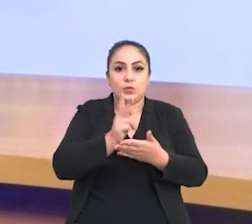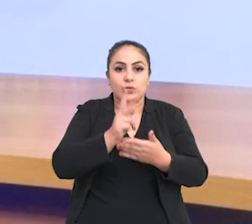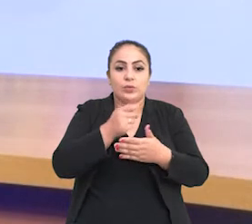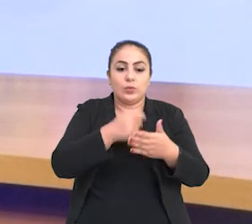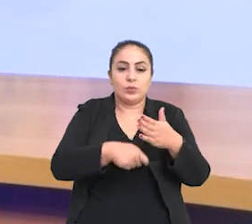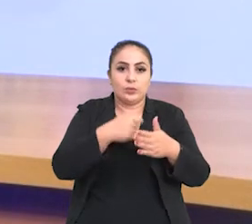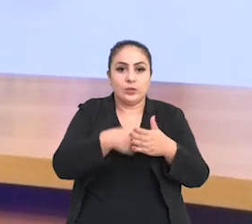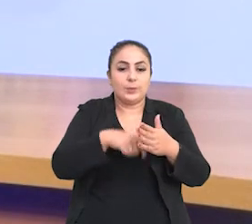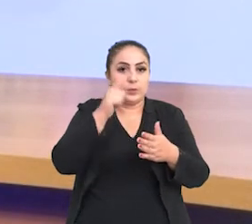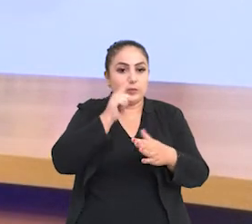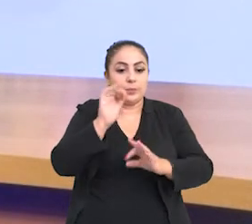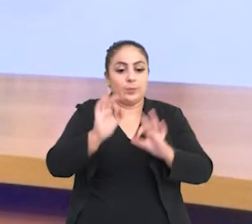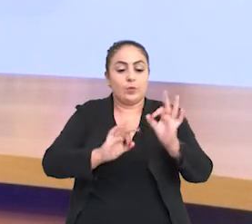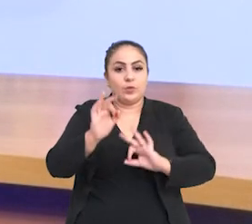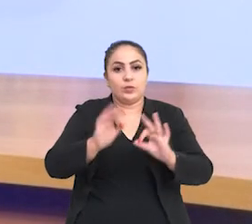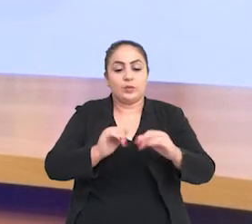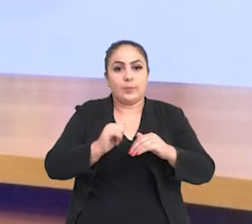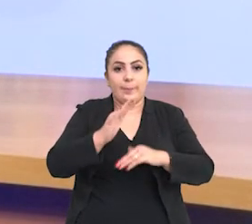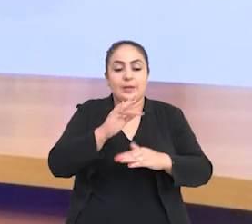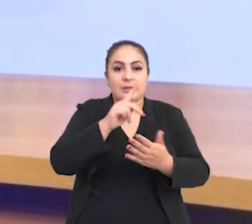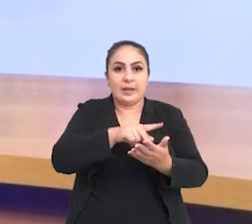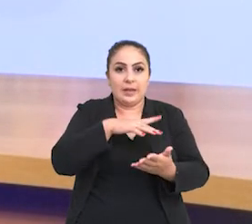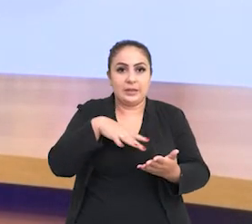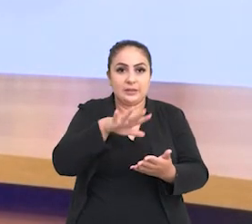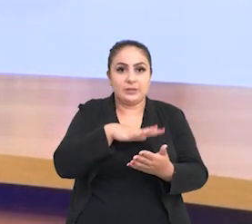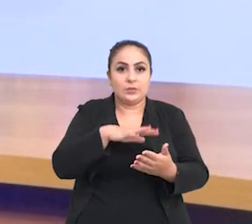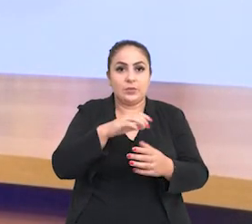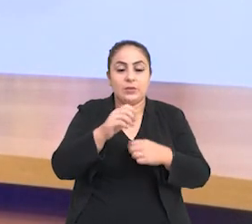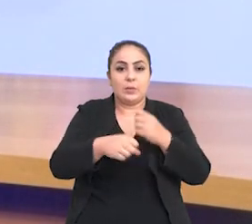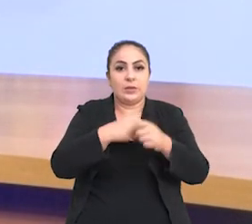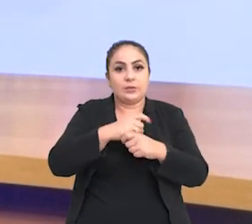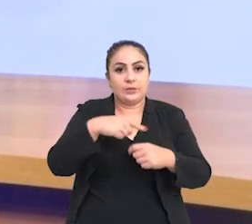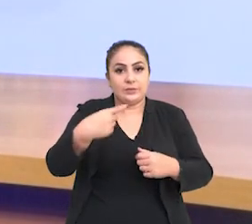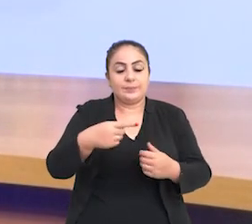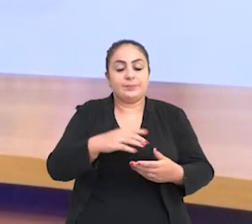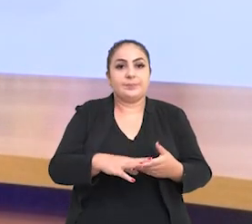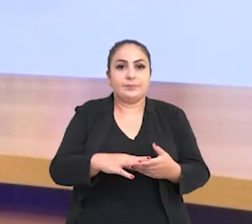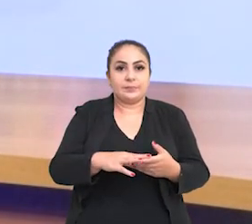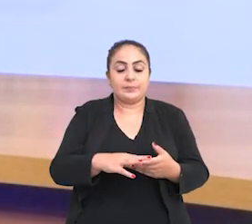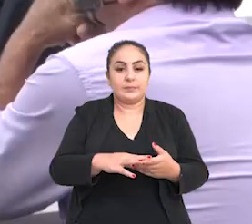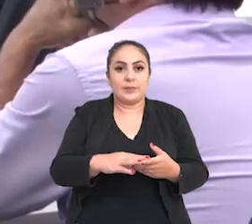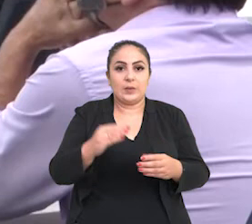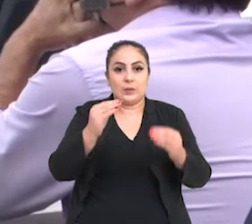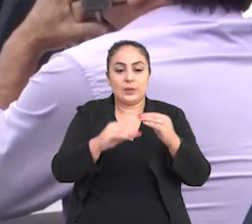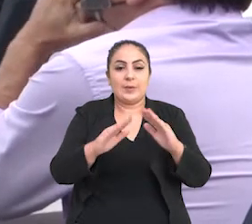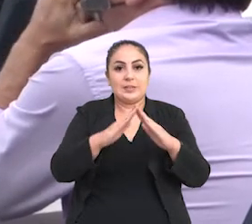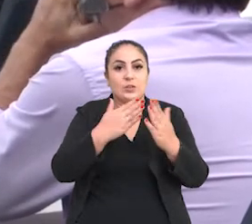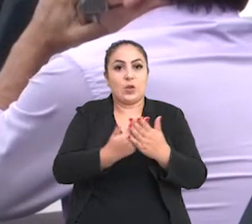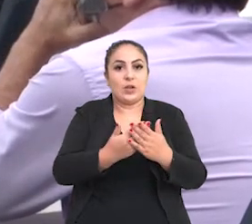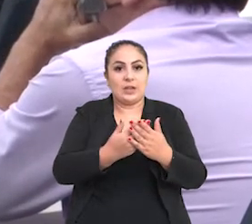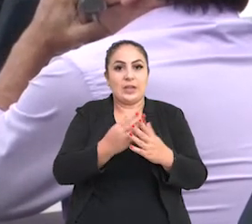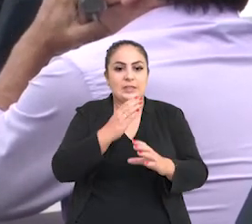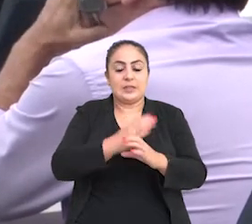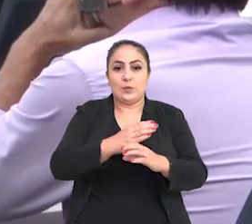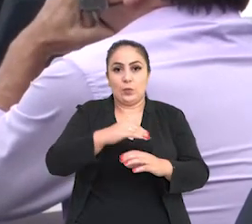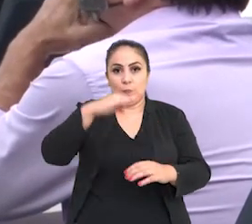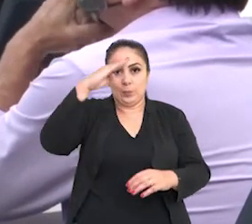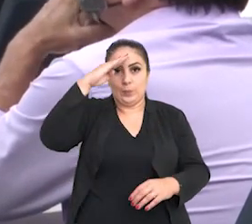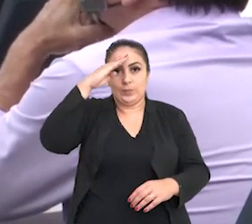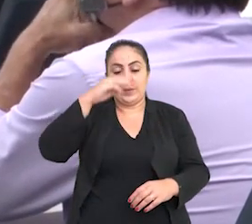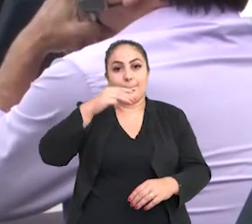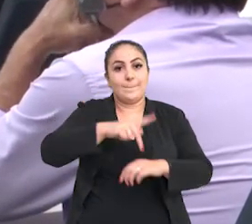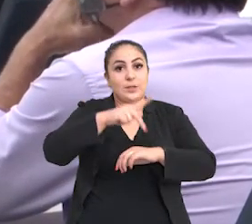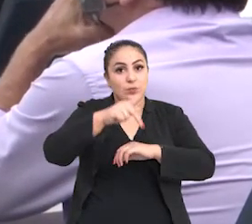ensino seguem lutando para que o projeto se torne realidade no próximo ano. A instalação de uma escola